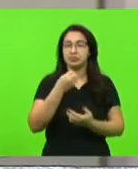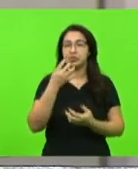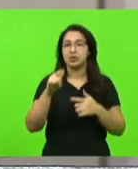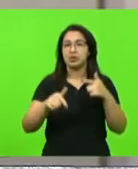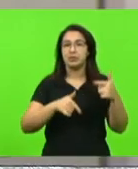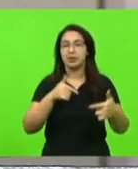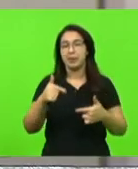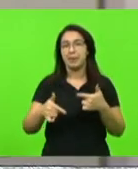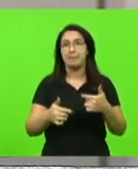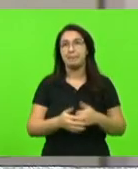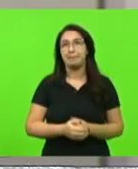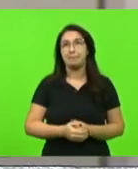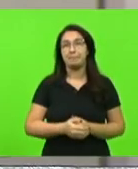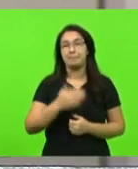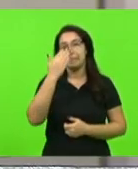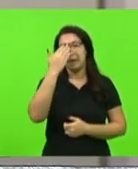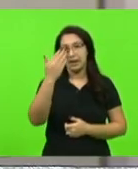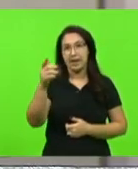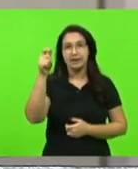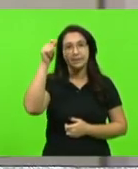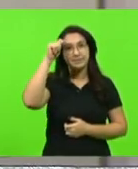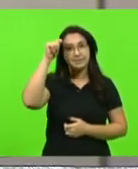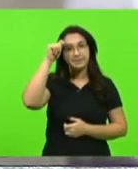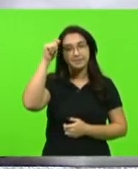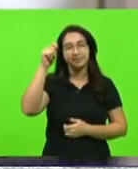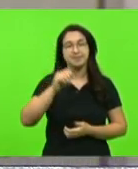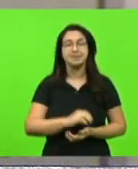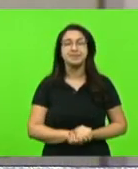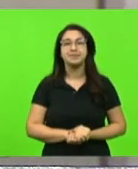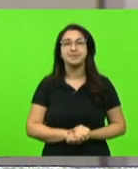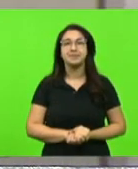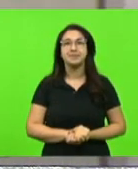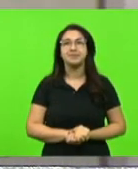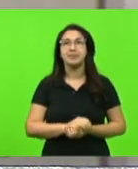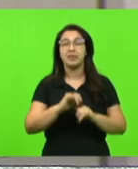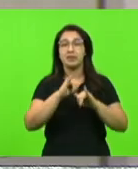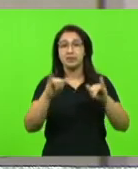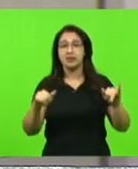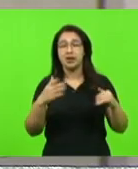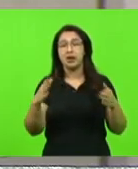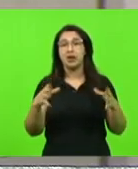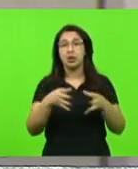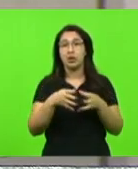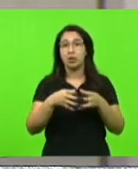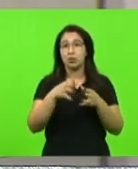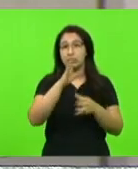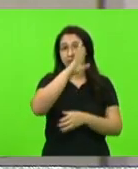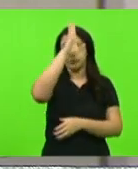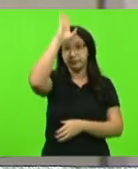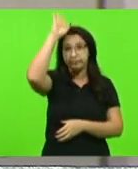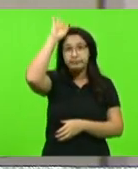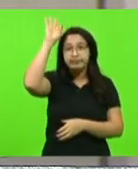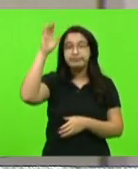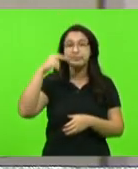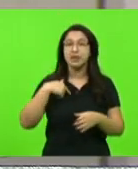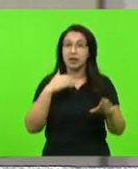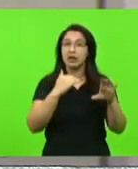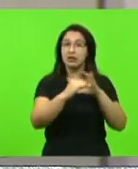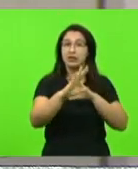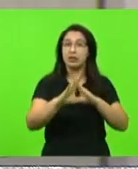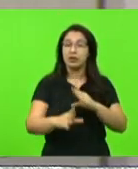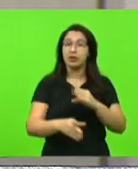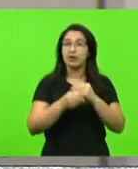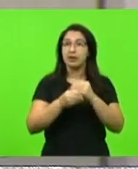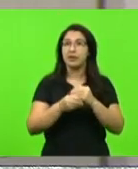Obrigado, deputado Adrianinho. Falar aí para a corporação Copa de Bombeiros Voluntários de Pumirim que esse deputado encaminhou uma emenda lá